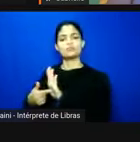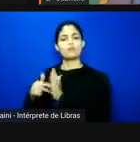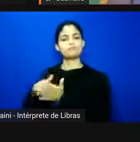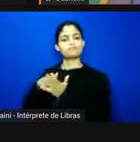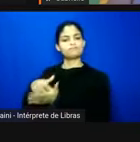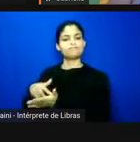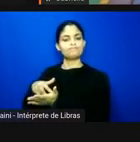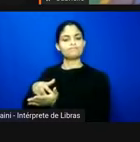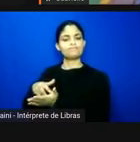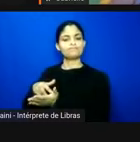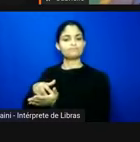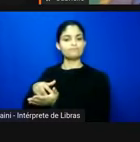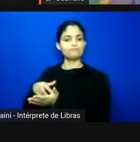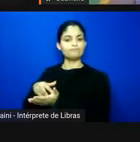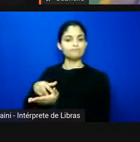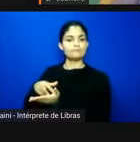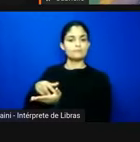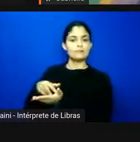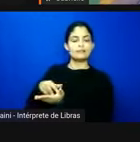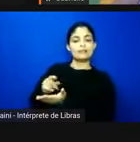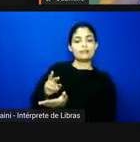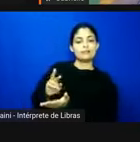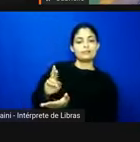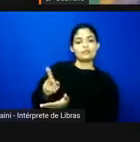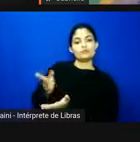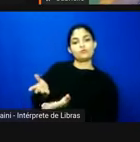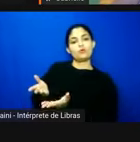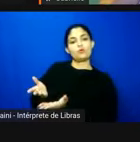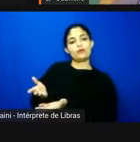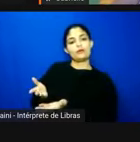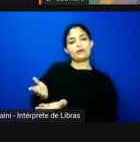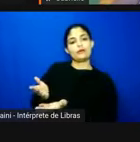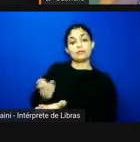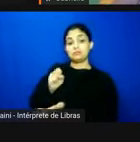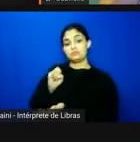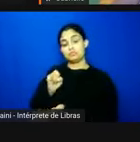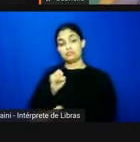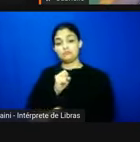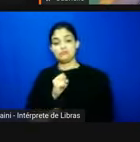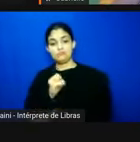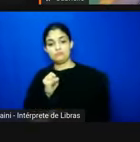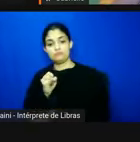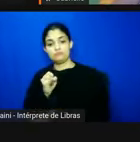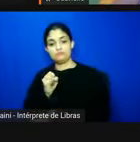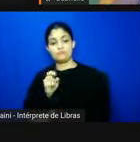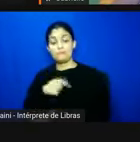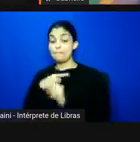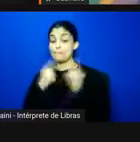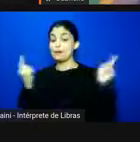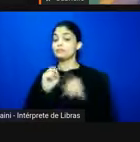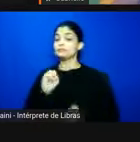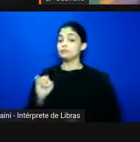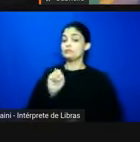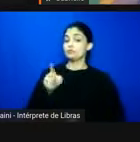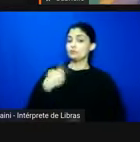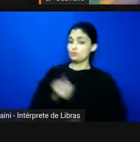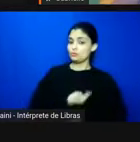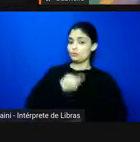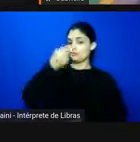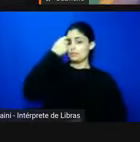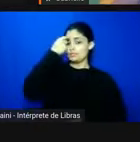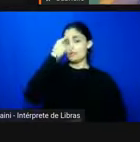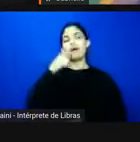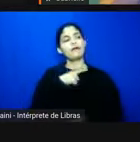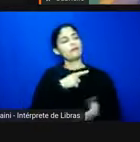como contraponto rebate tá aí enfim sugere isso mas se a gente pensa que há um jornal